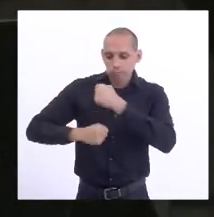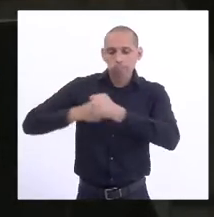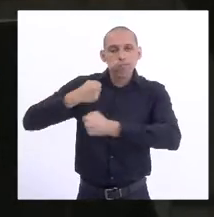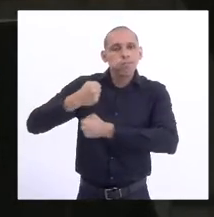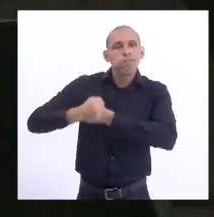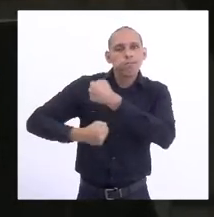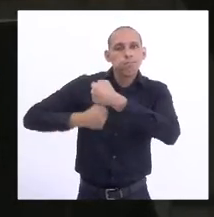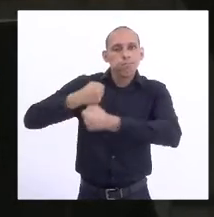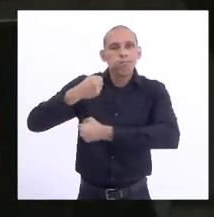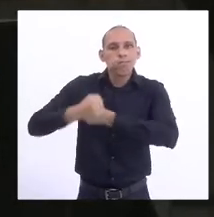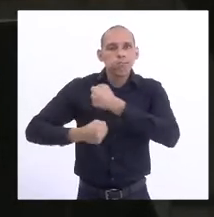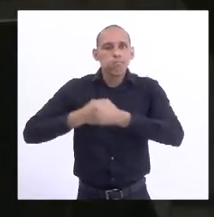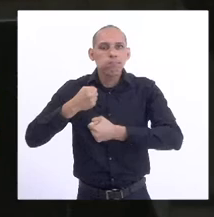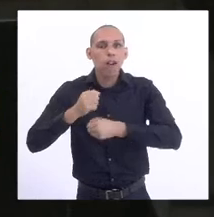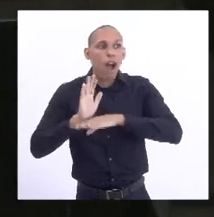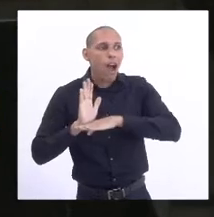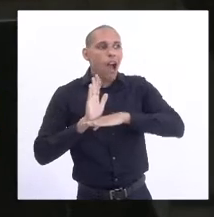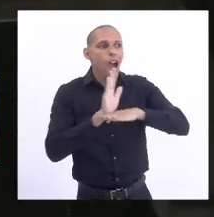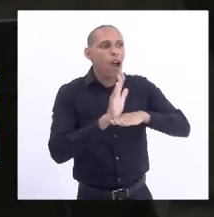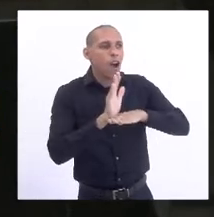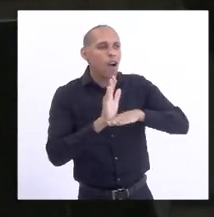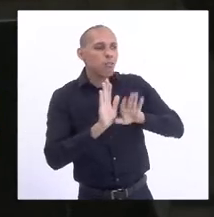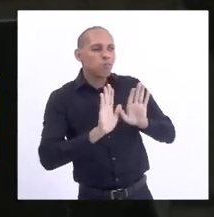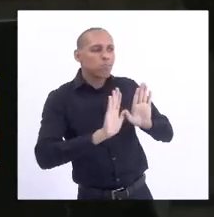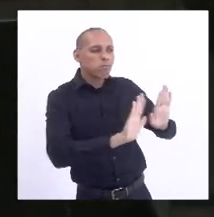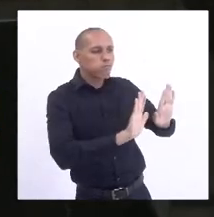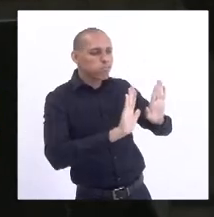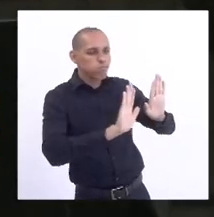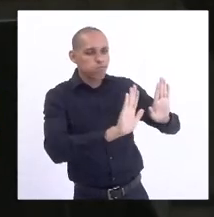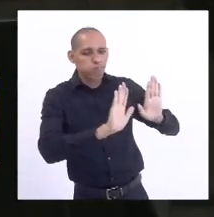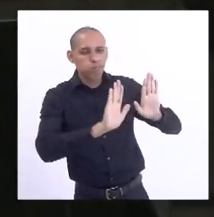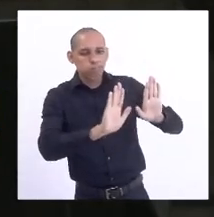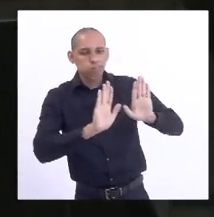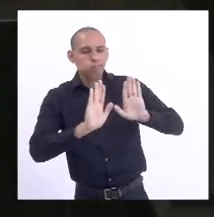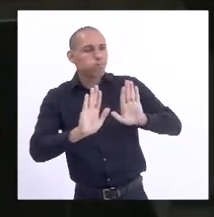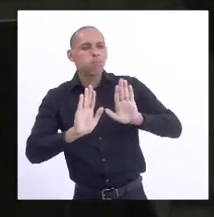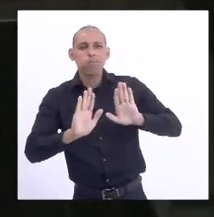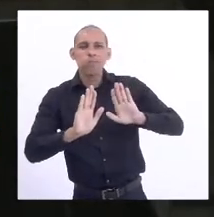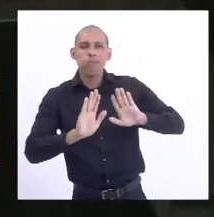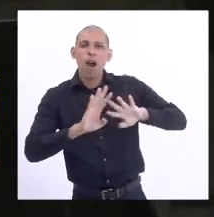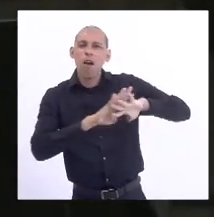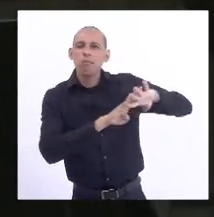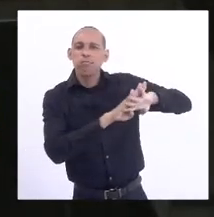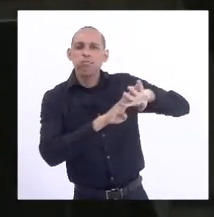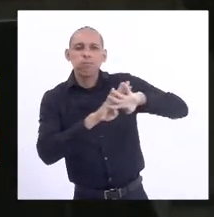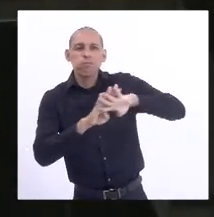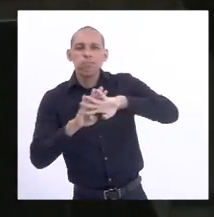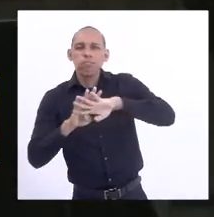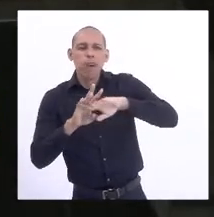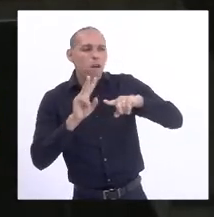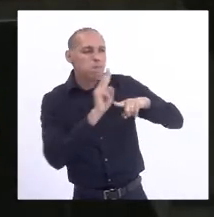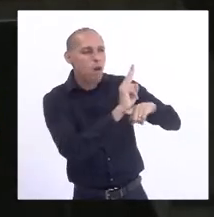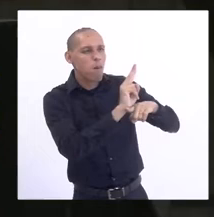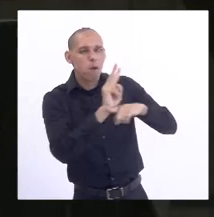estabilizações das encostas, não só por cortinas atirantadas, mas pelas suas diversas metodologias,